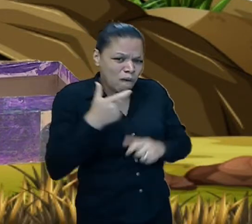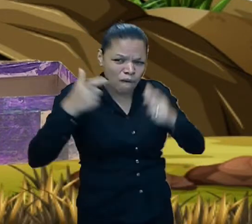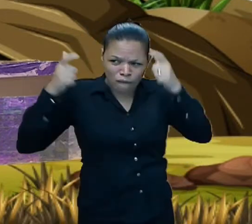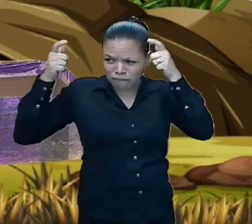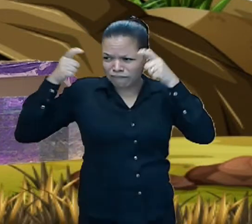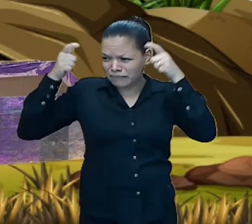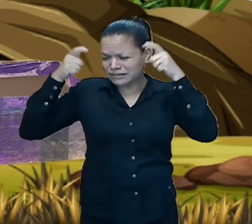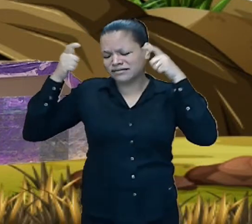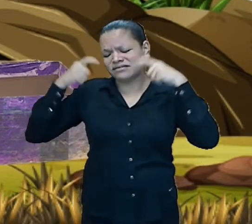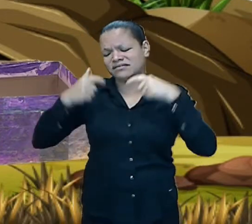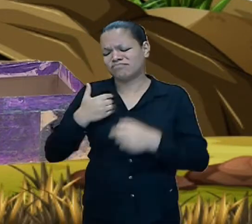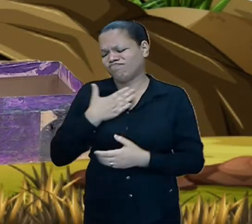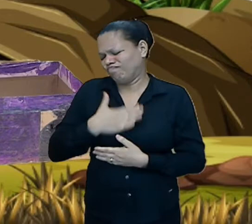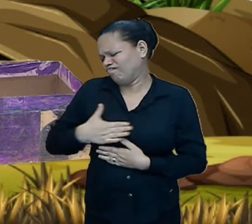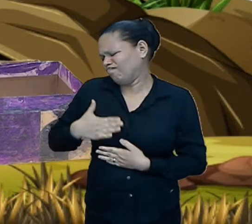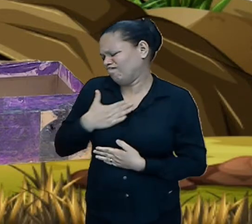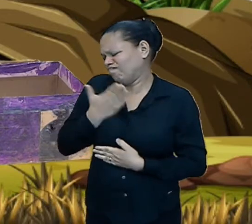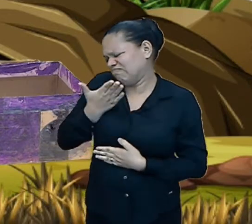princesas